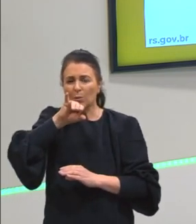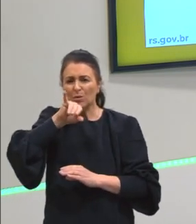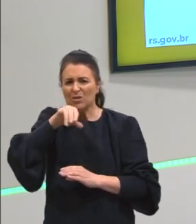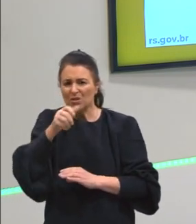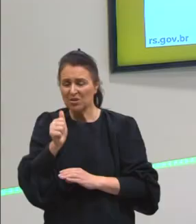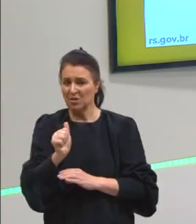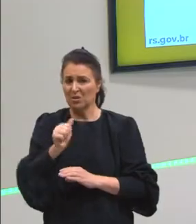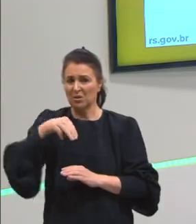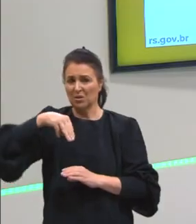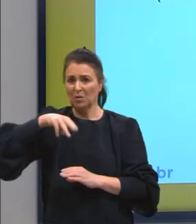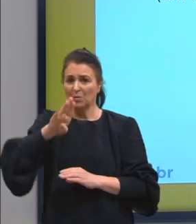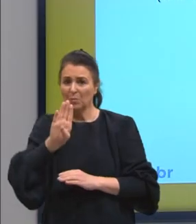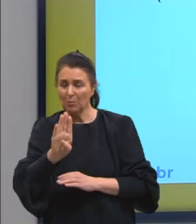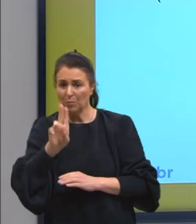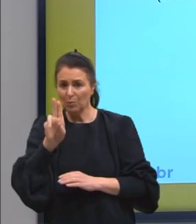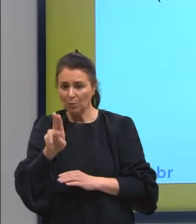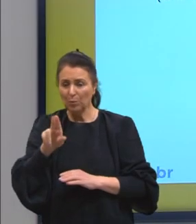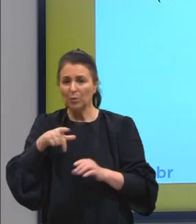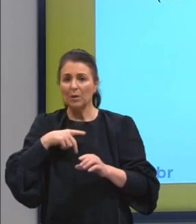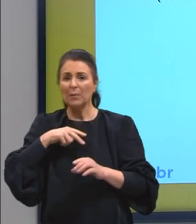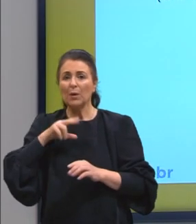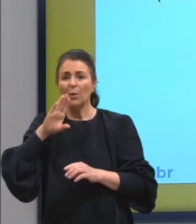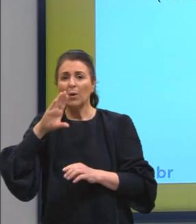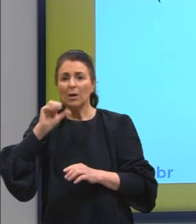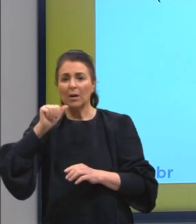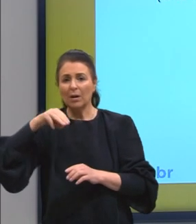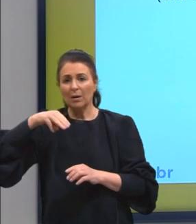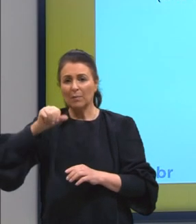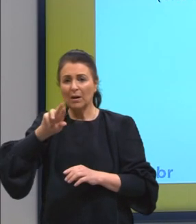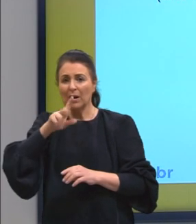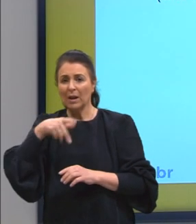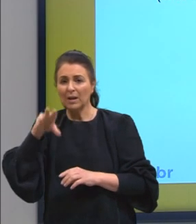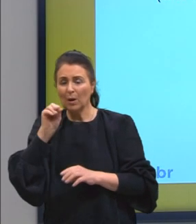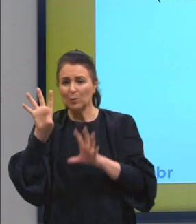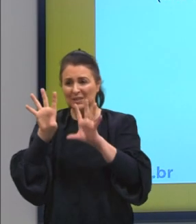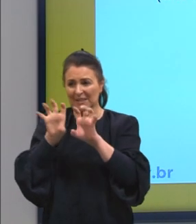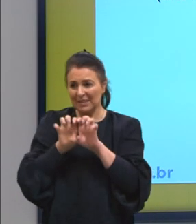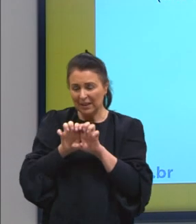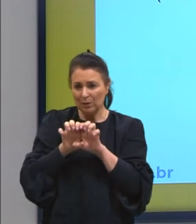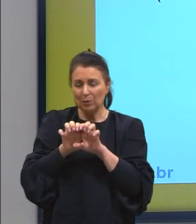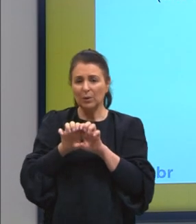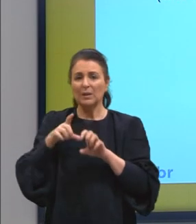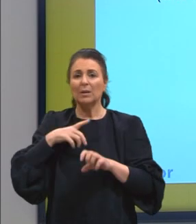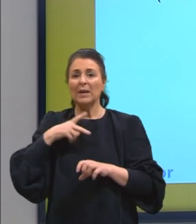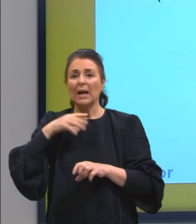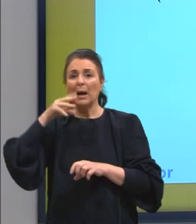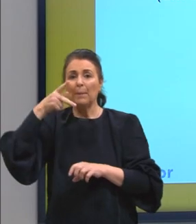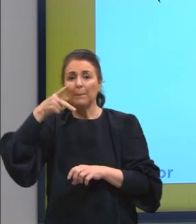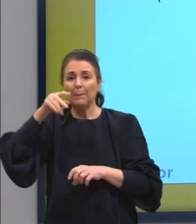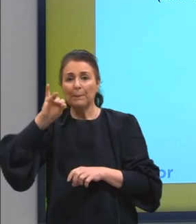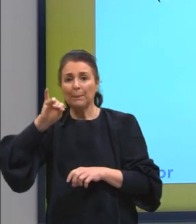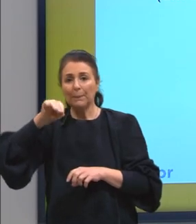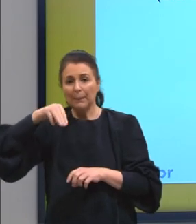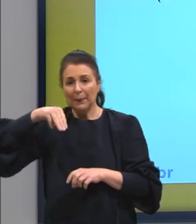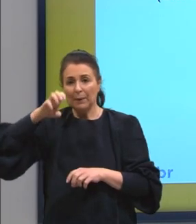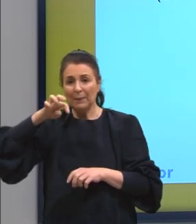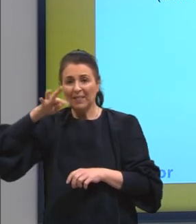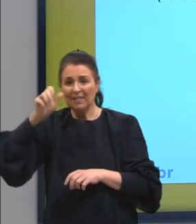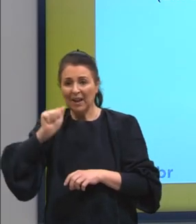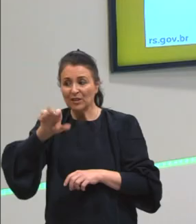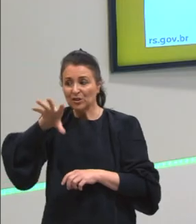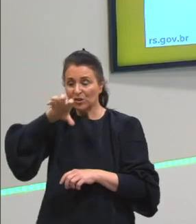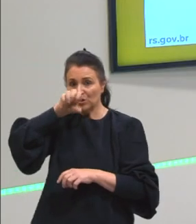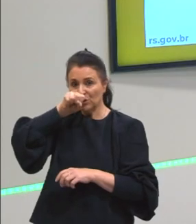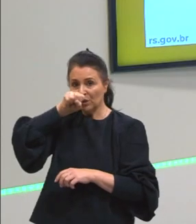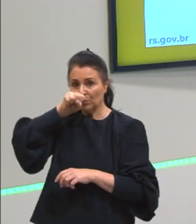ervas, camarão seco e pimenta de cheiro. São algumas das influências indígenas, não só na região